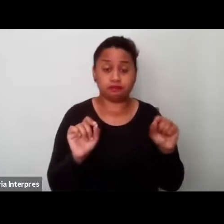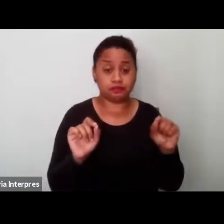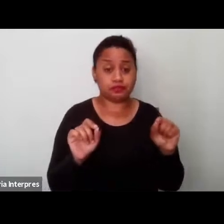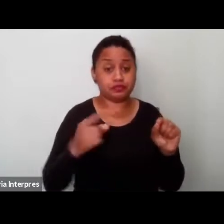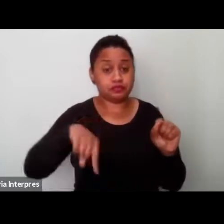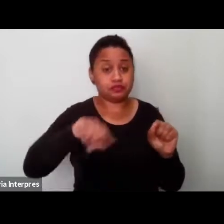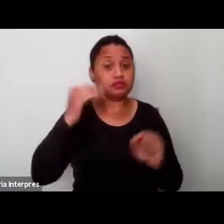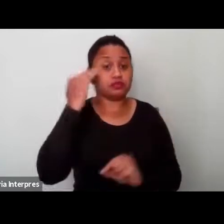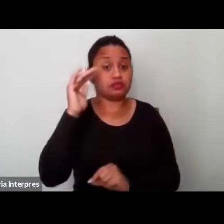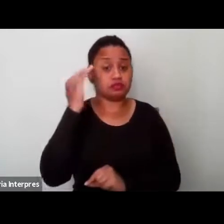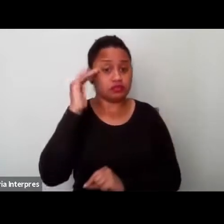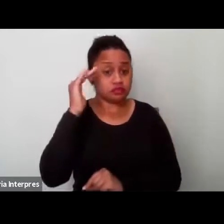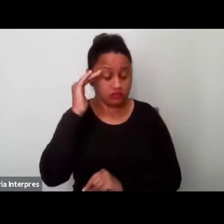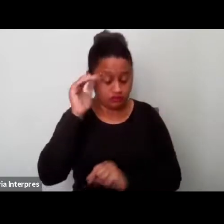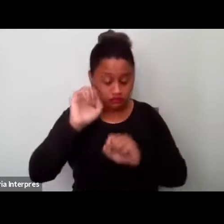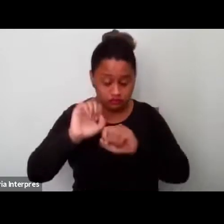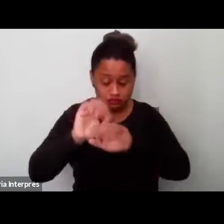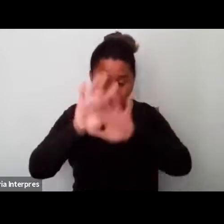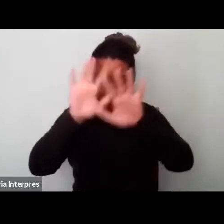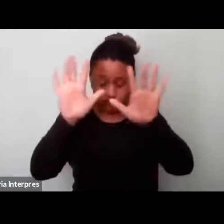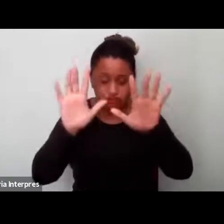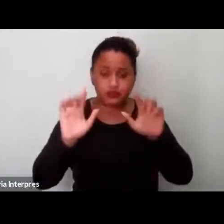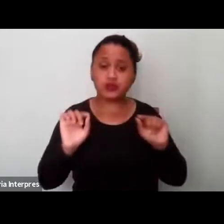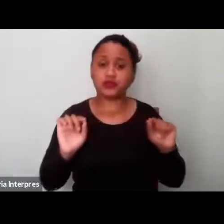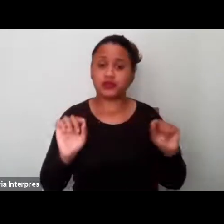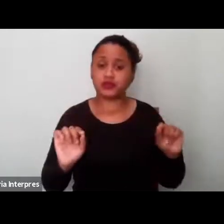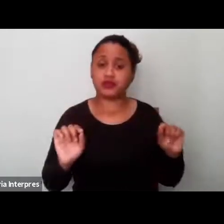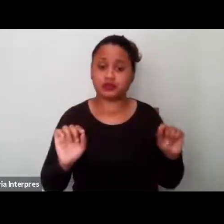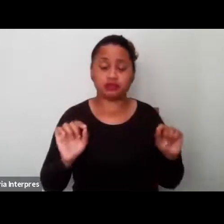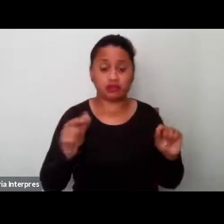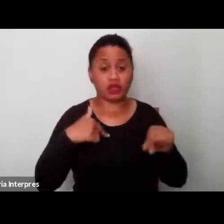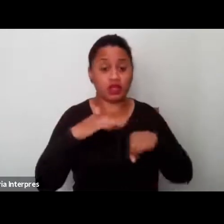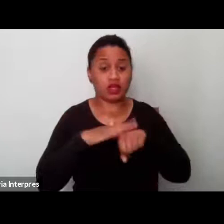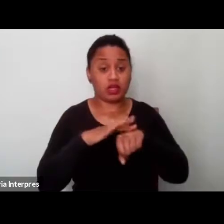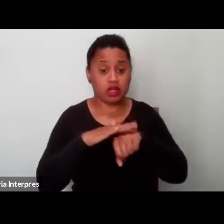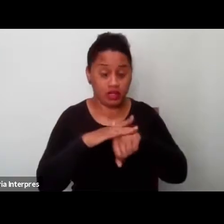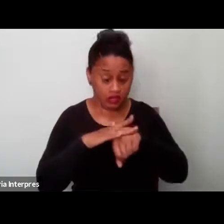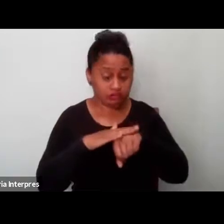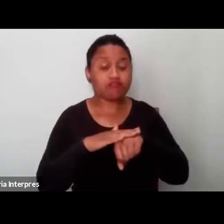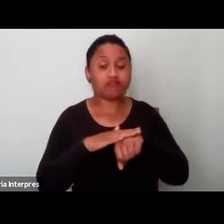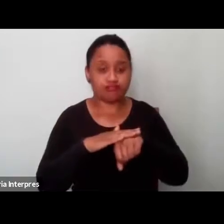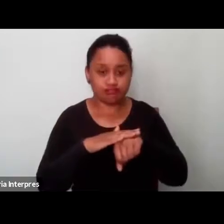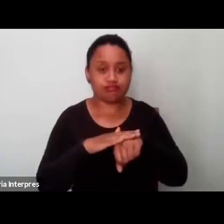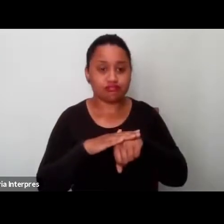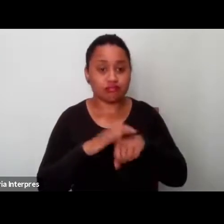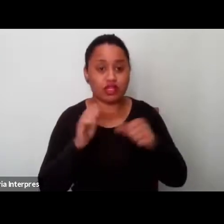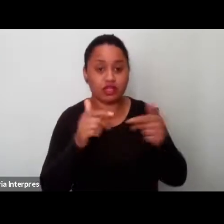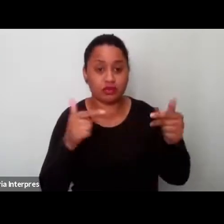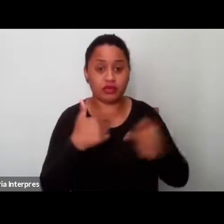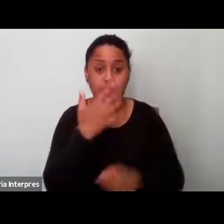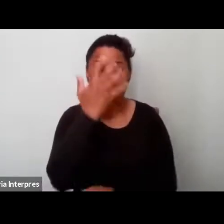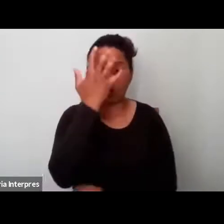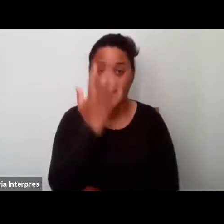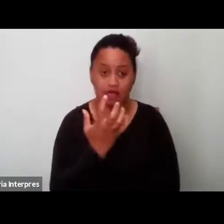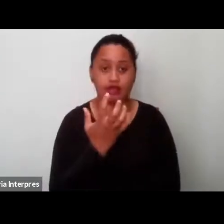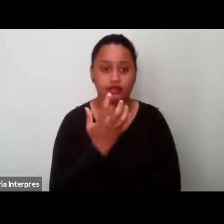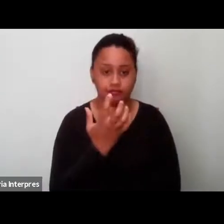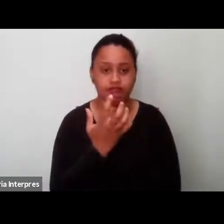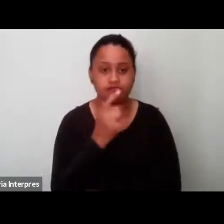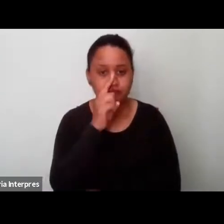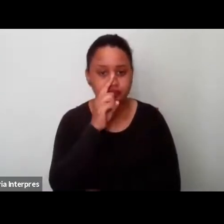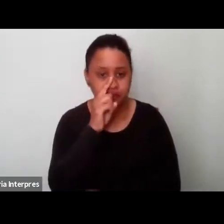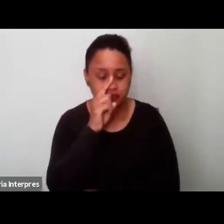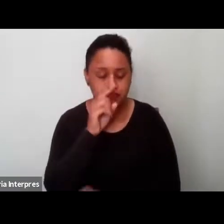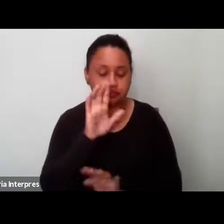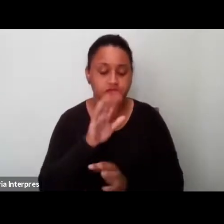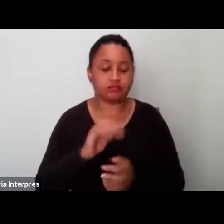entendiam que, né, a doença, patologia era algo bastante sério, né, então foi mais ou